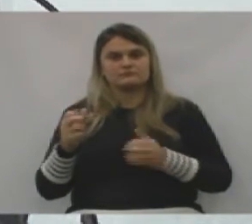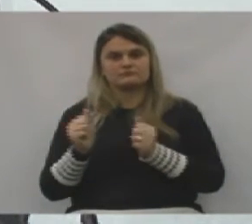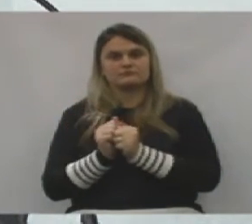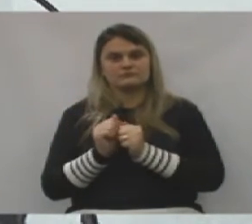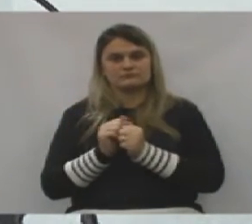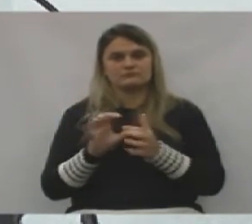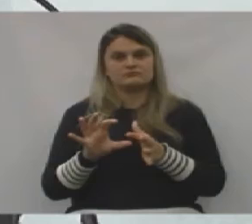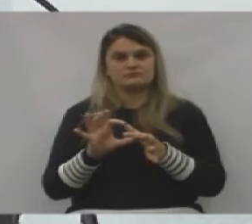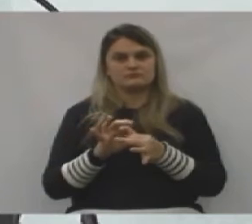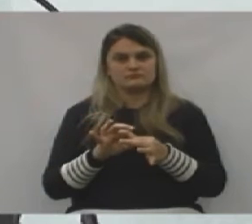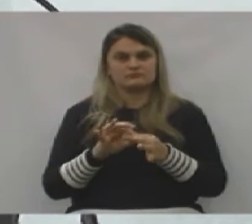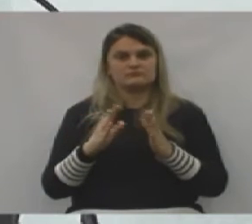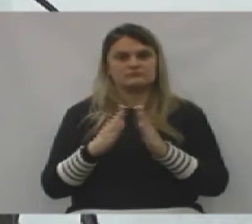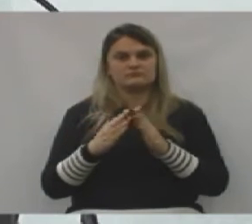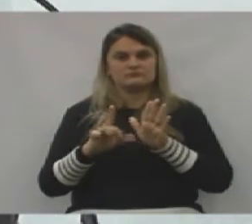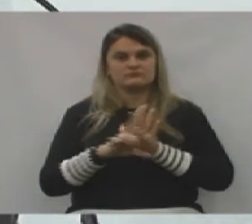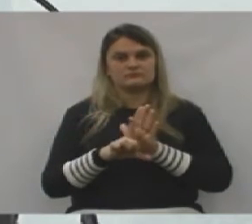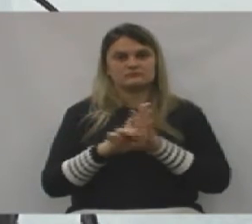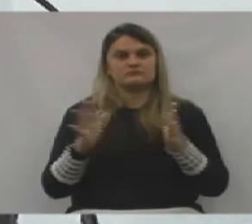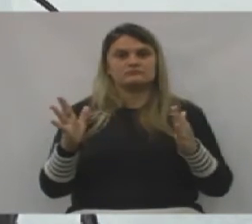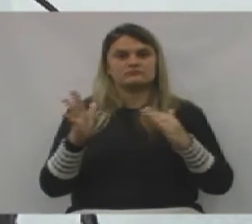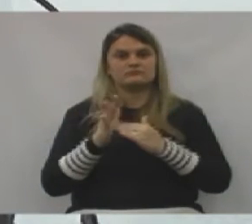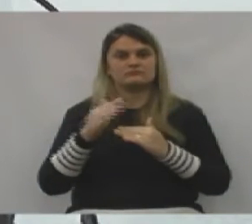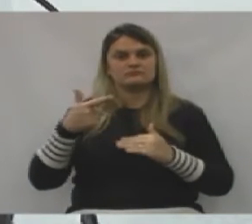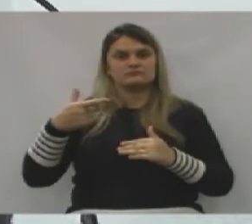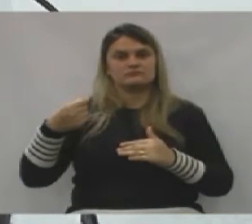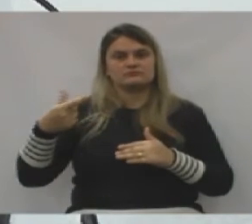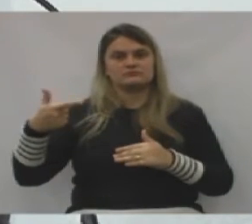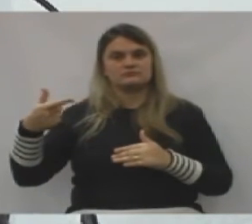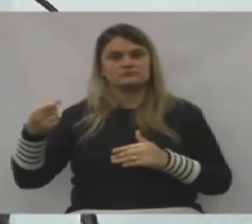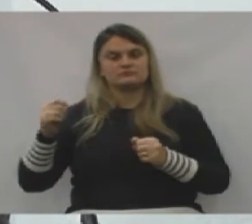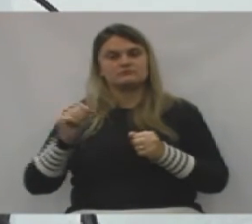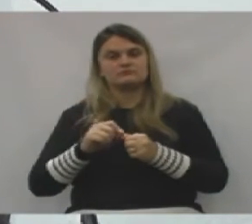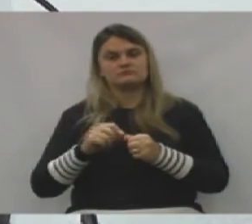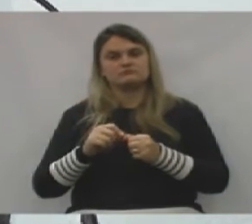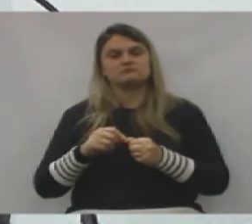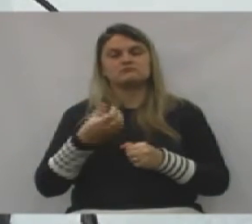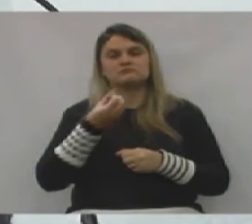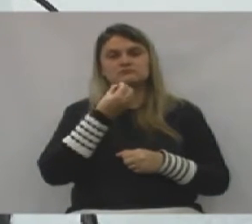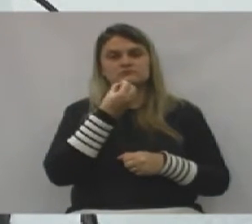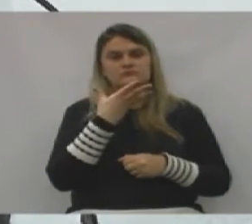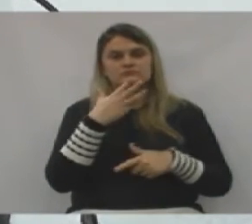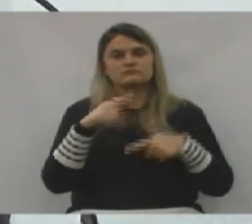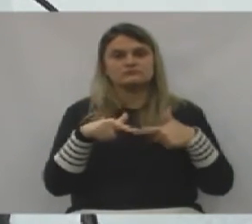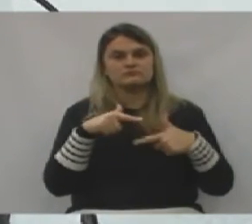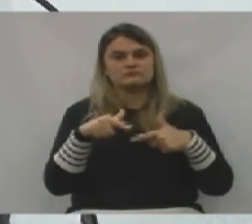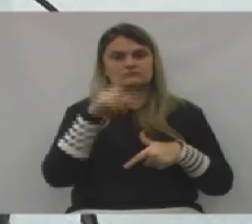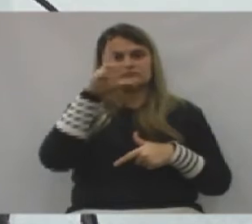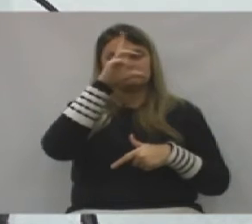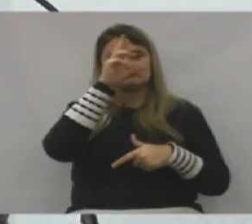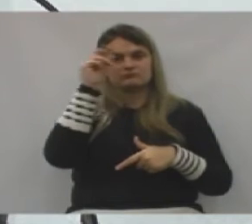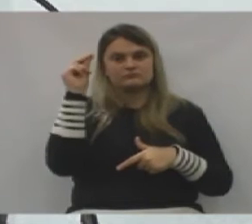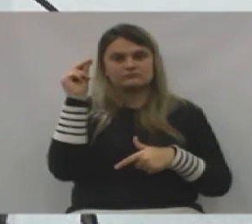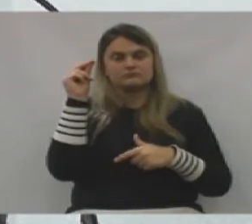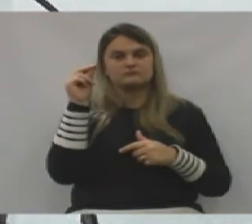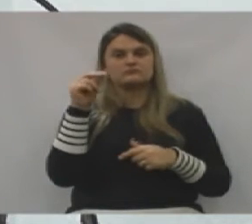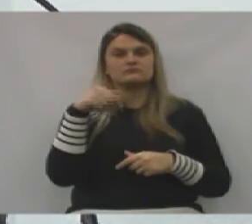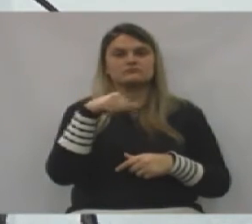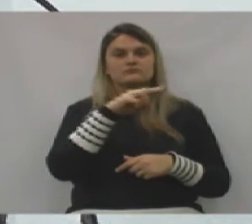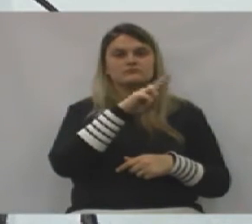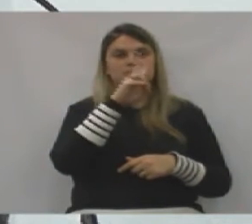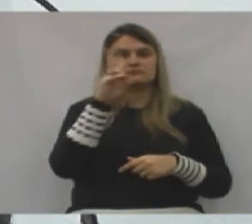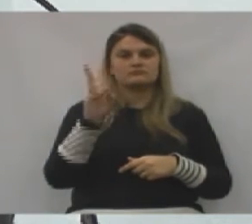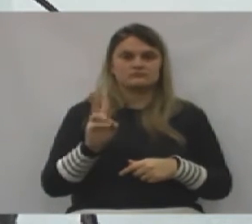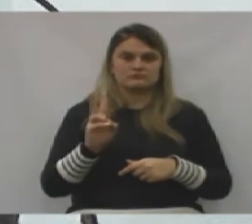nessa legislatura até 2020, fazendo uma parceria com o Executivo, com a Prefeitura de União da